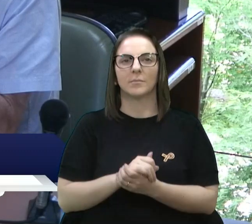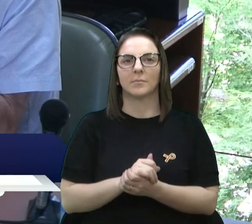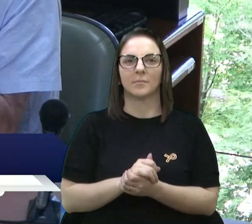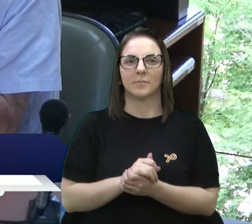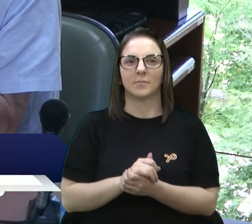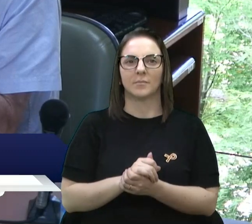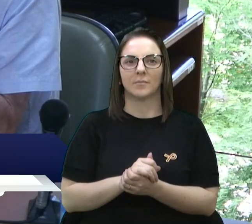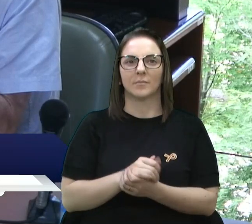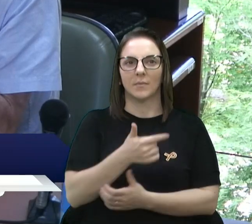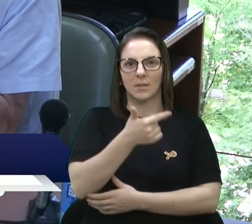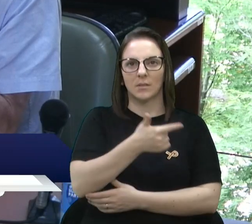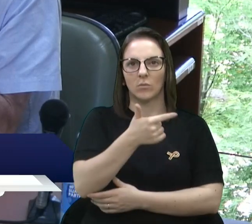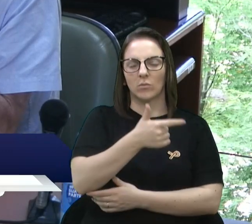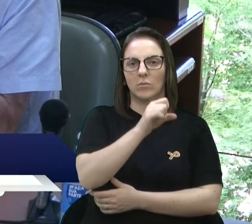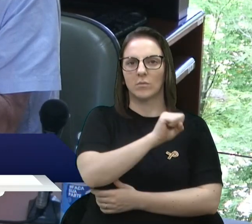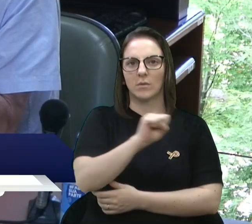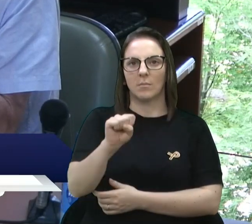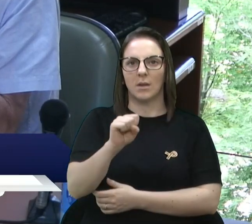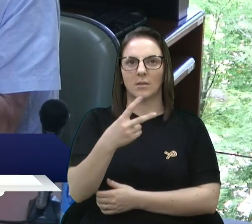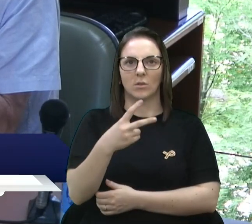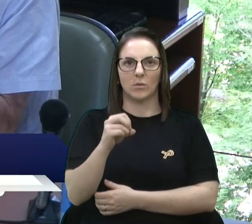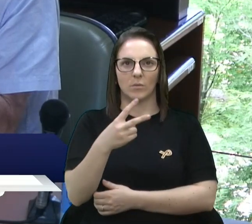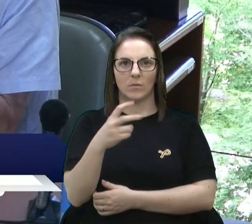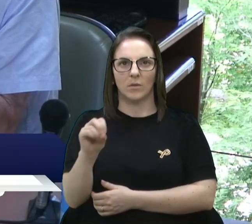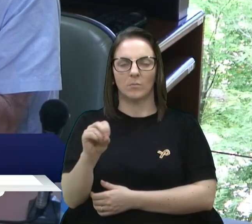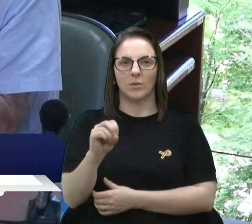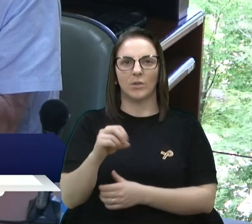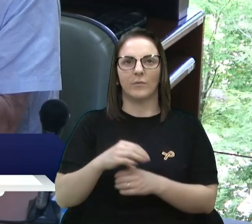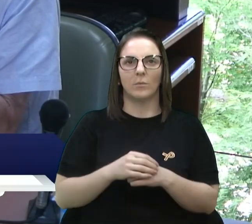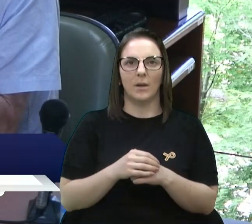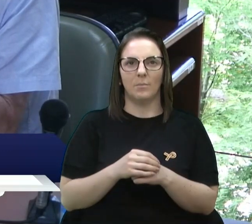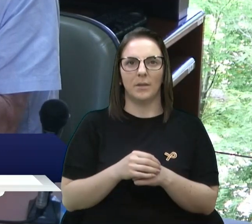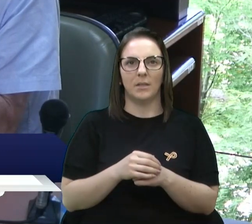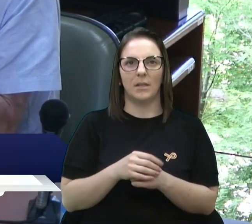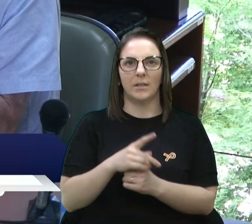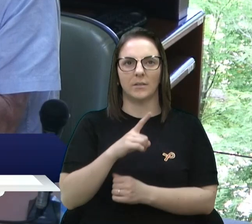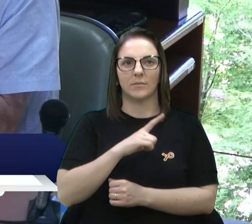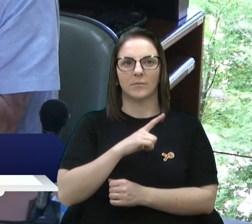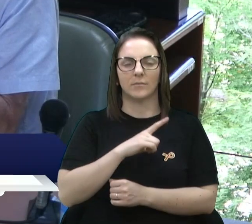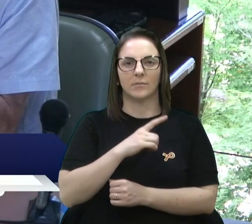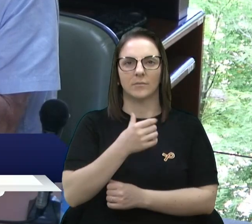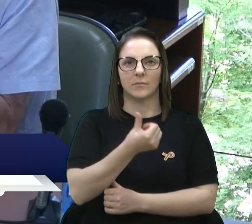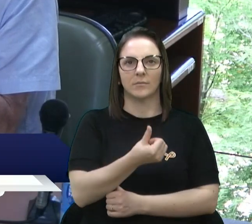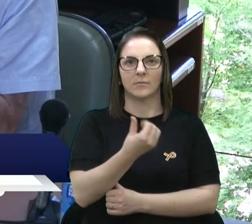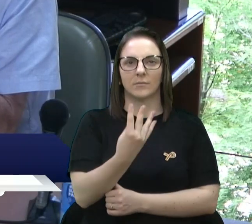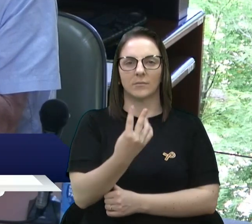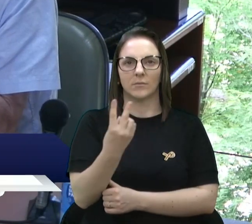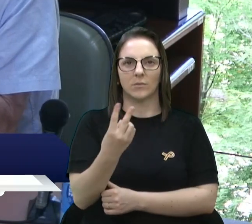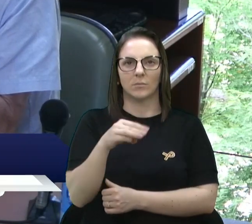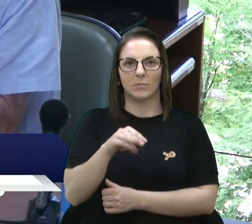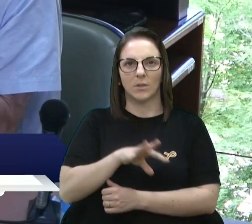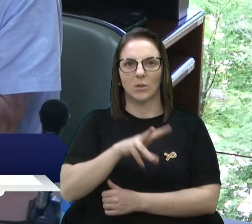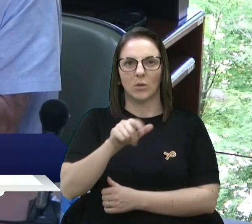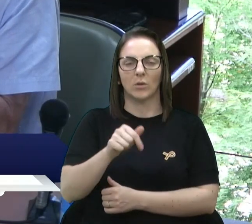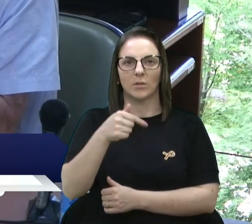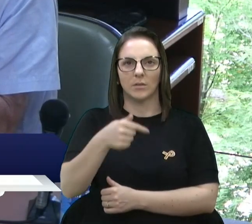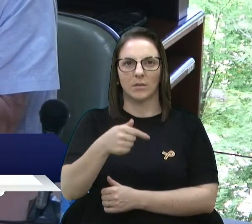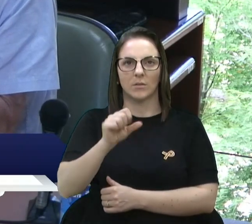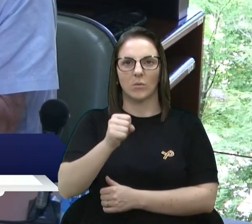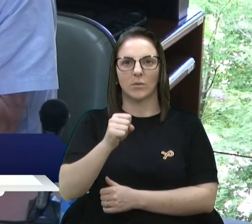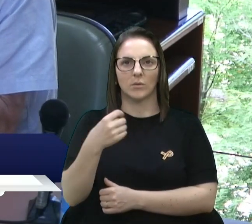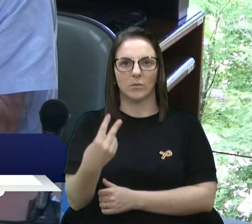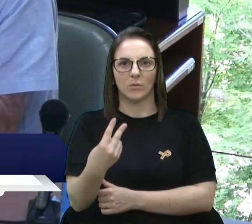Segundo semestre de 2020, receita de 642.782.